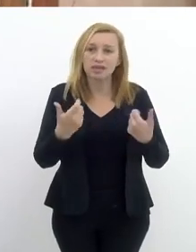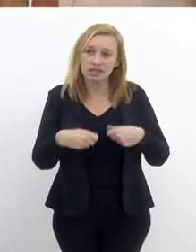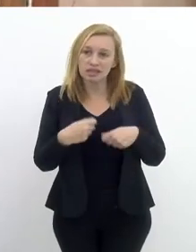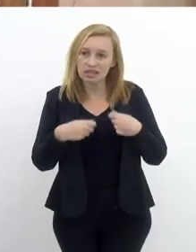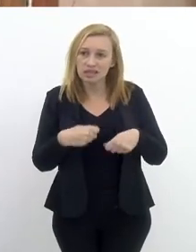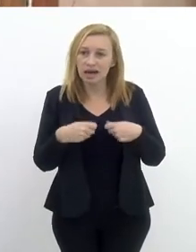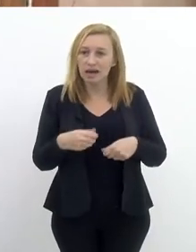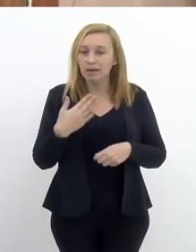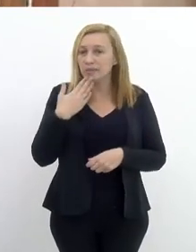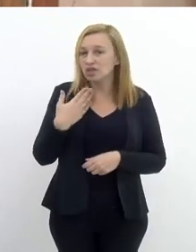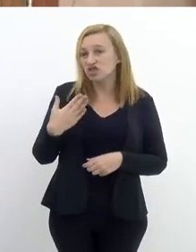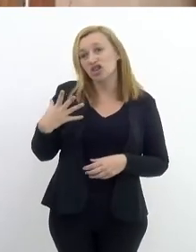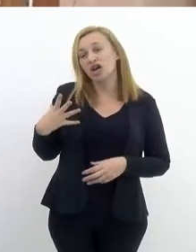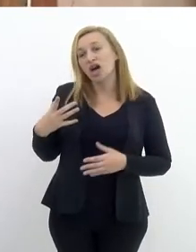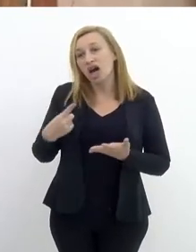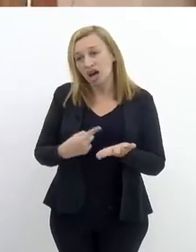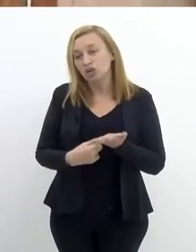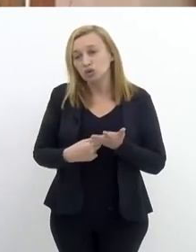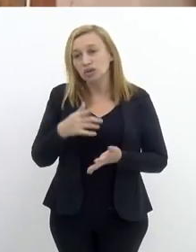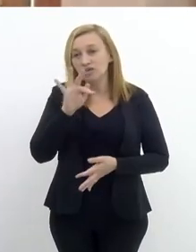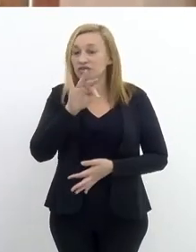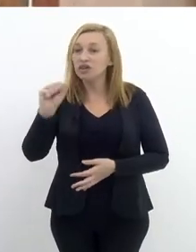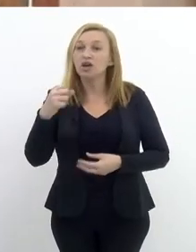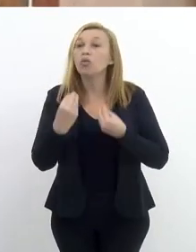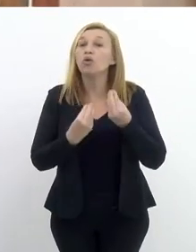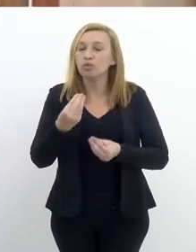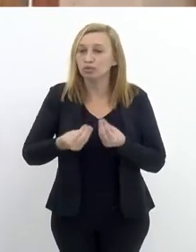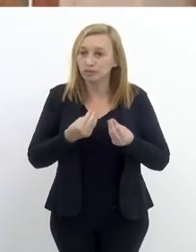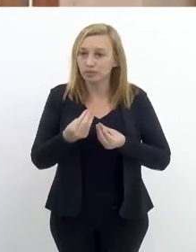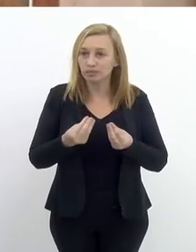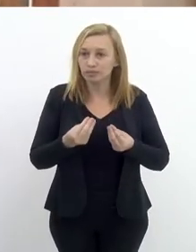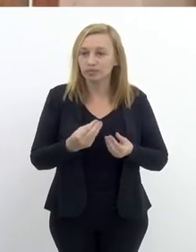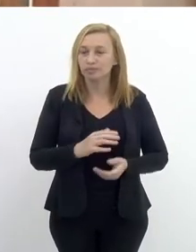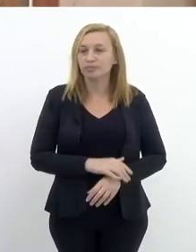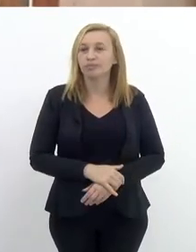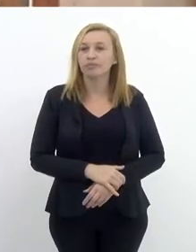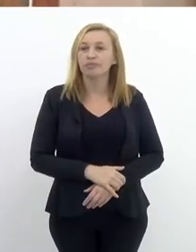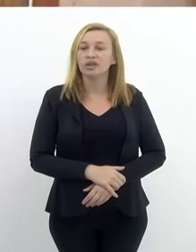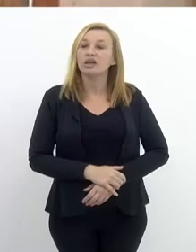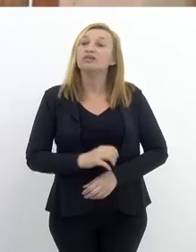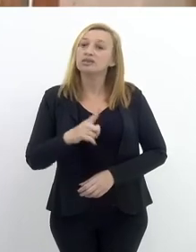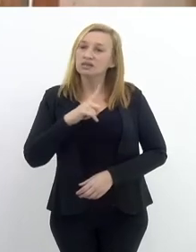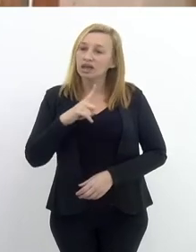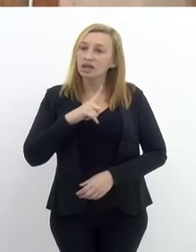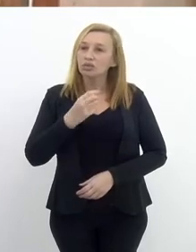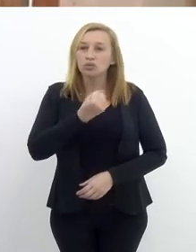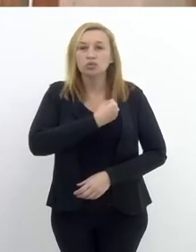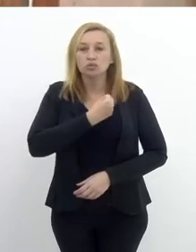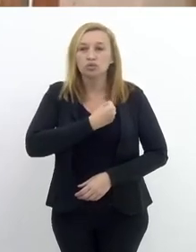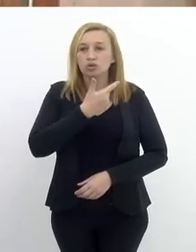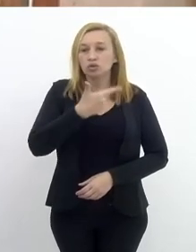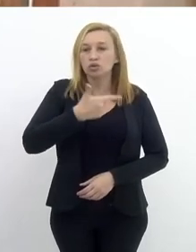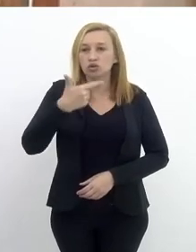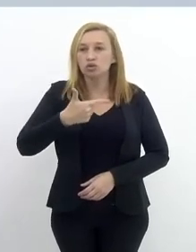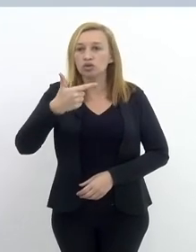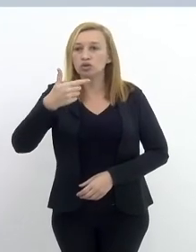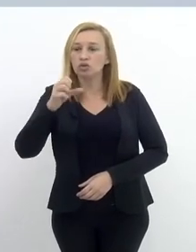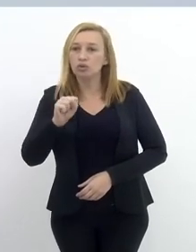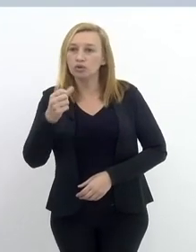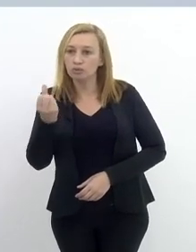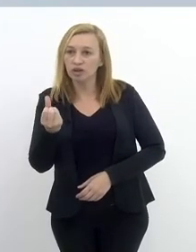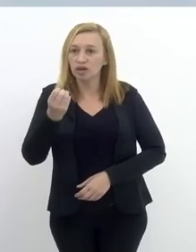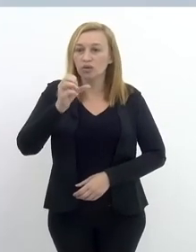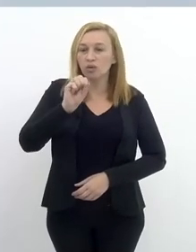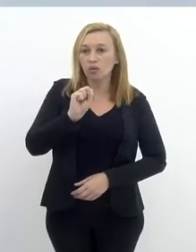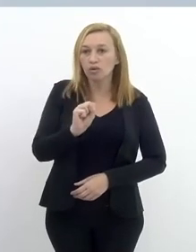se alguém precisar recorrer à FIA, como que ela pode fazer esse contato? Sim, a gente tem o